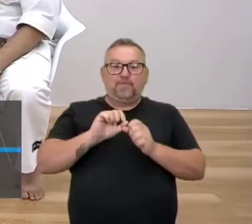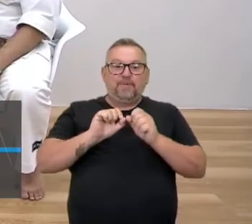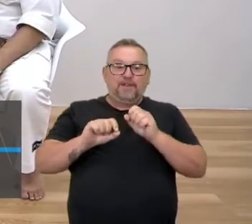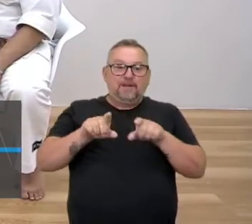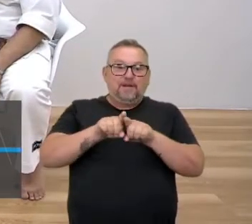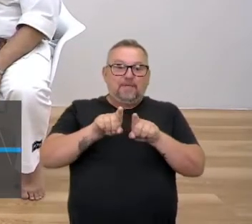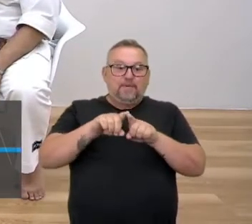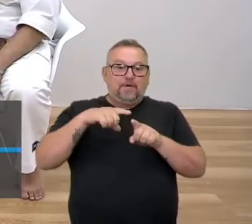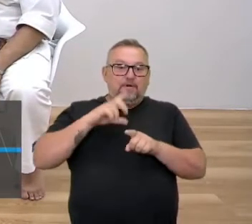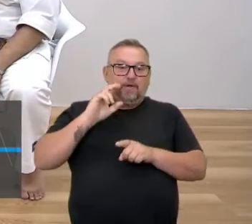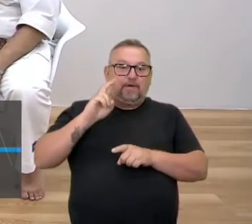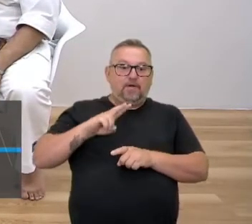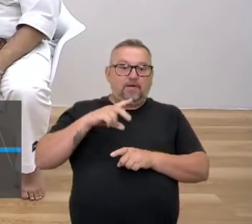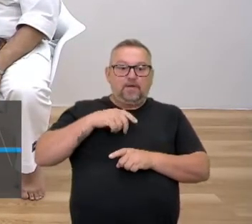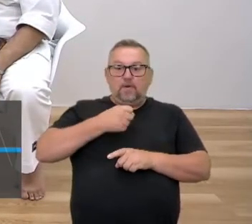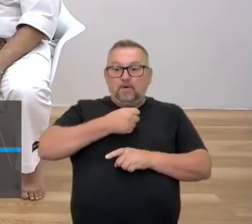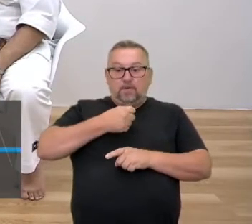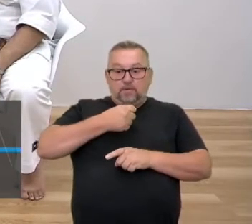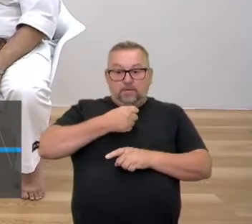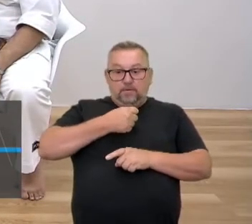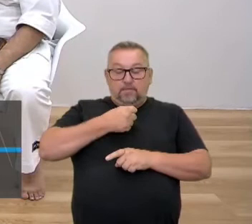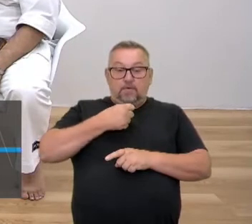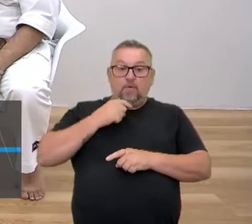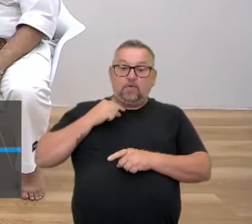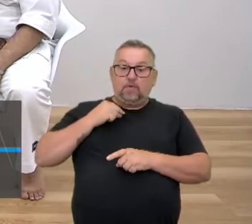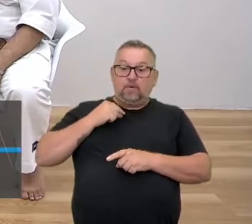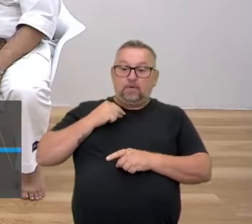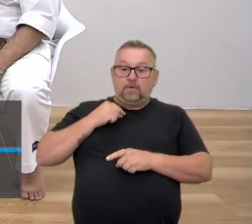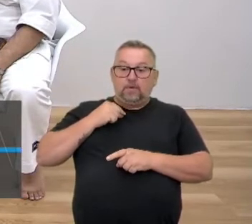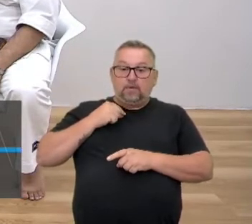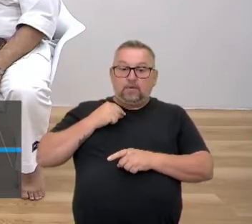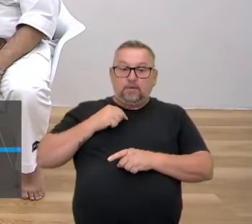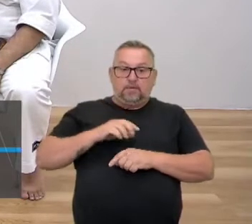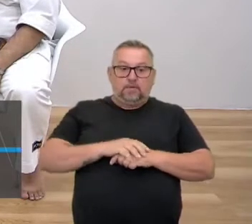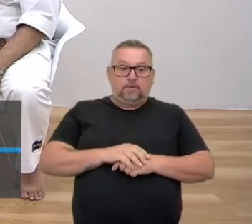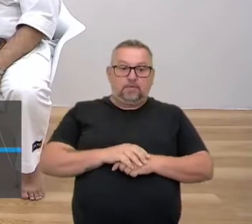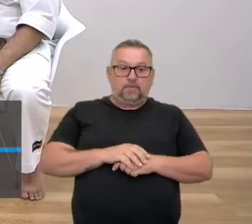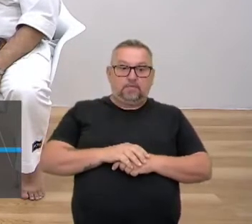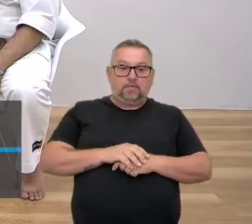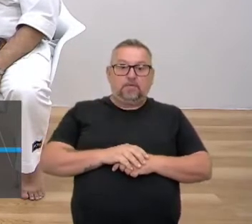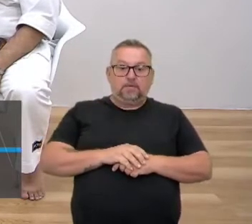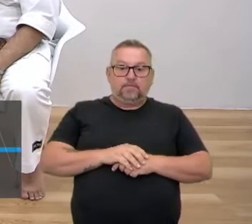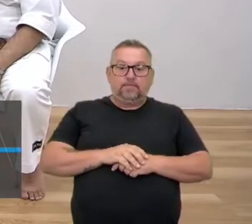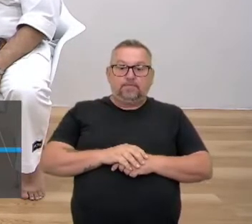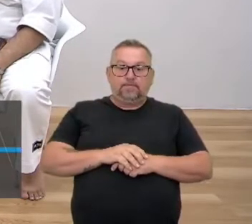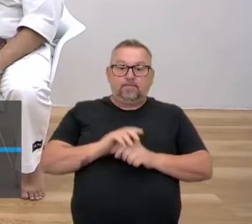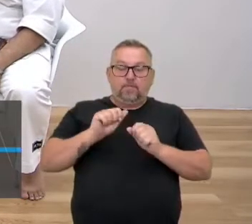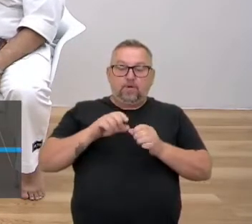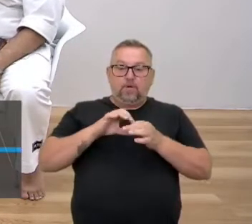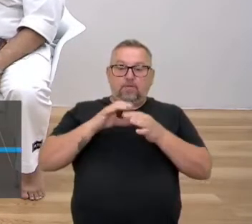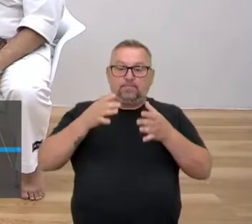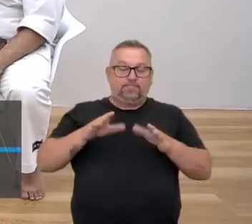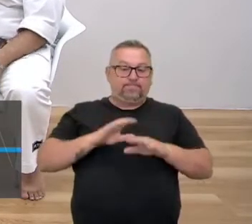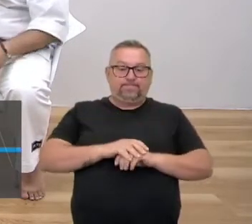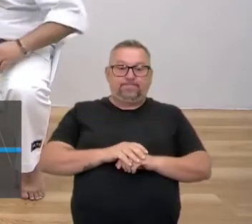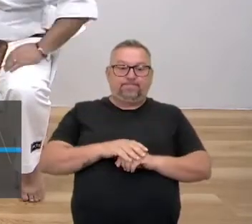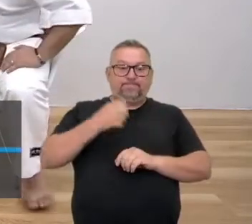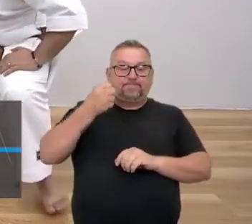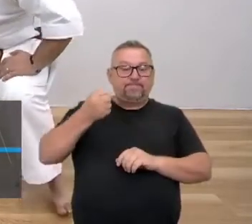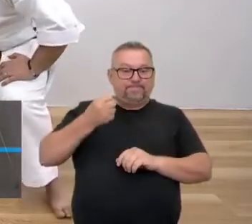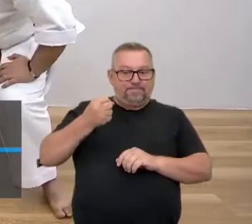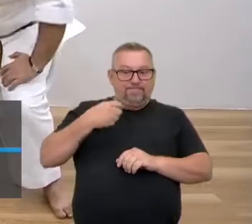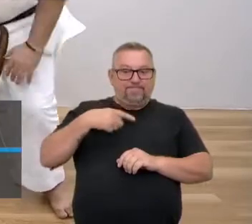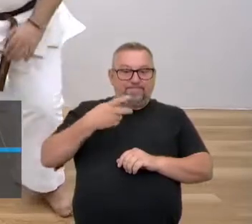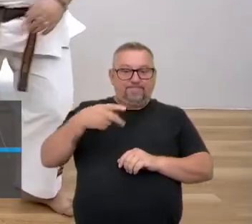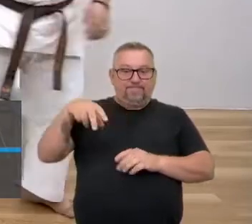Mas ele tem que ficar com o microfone e ler. Não? Daí pode largar o microfone? Isso, você pode largar o microfone. Largar. Se você quiser ir para o seu